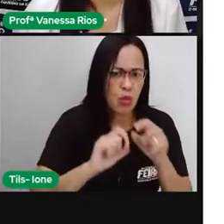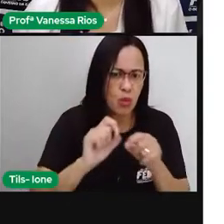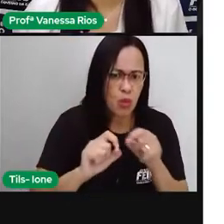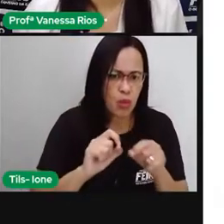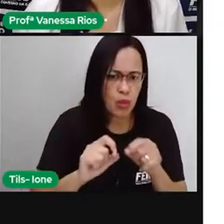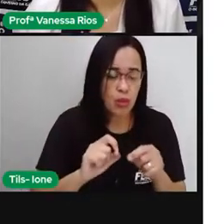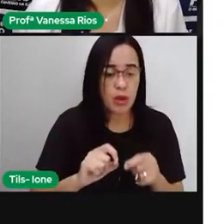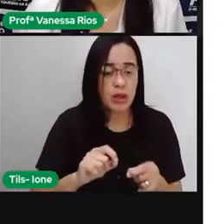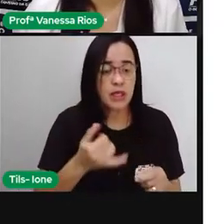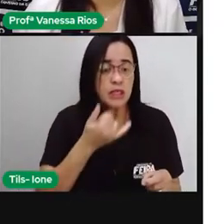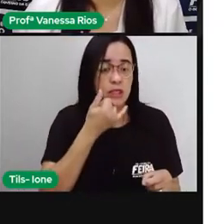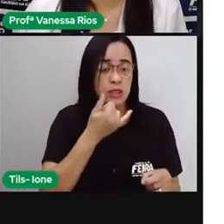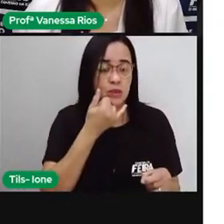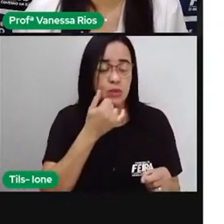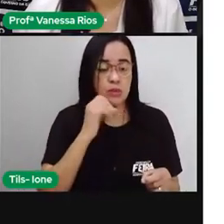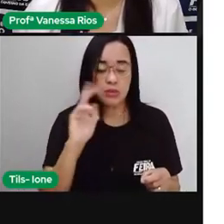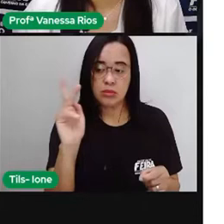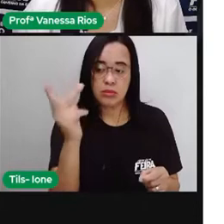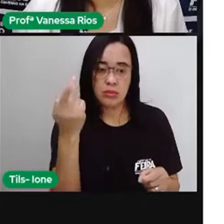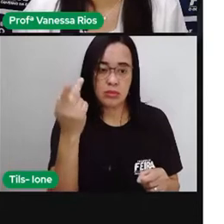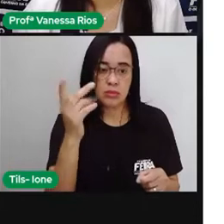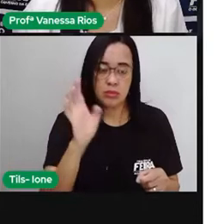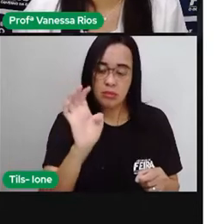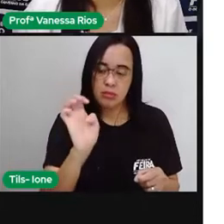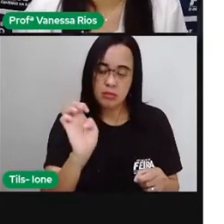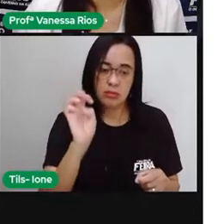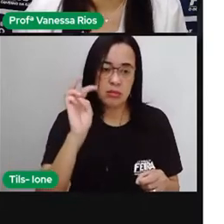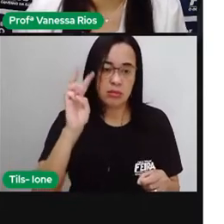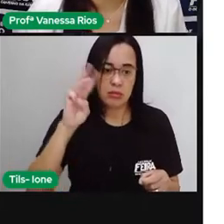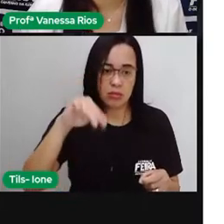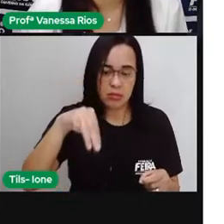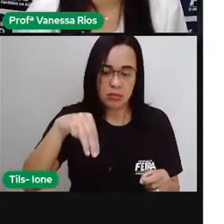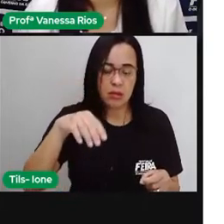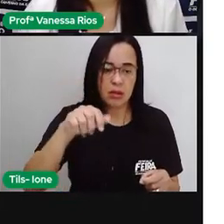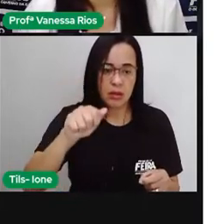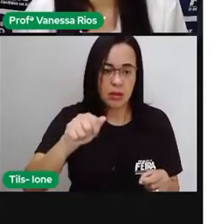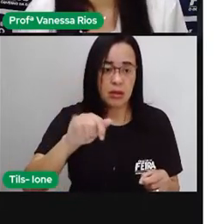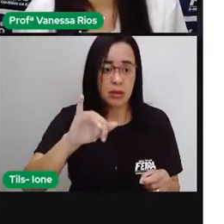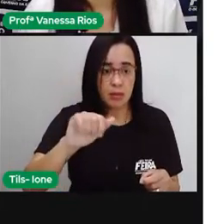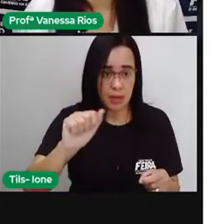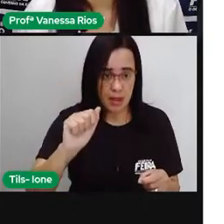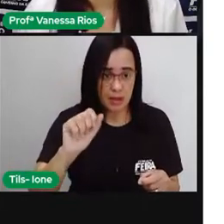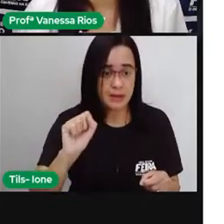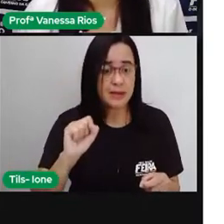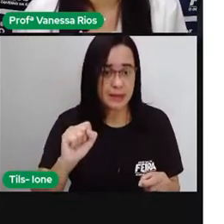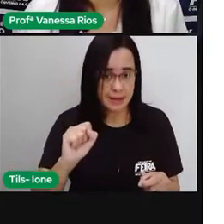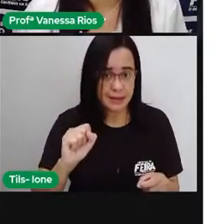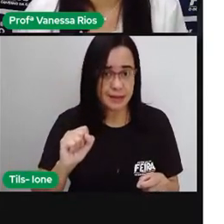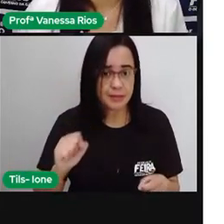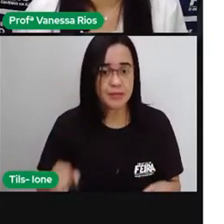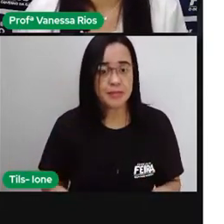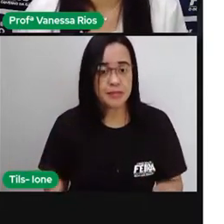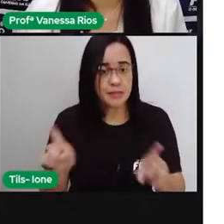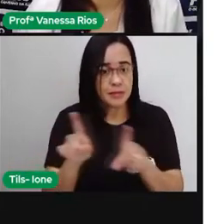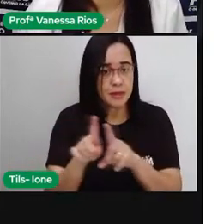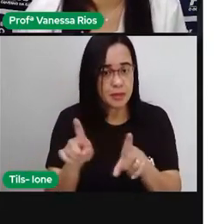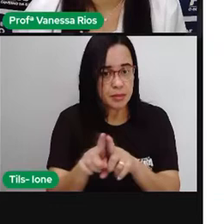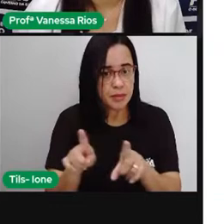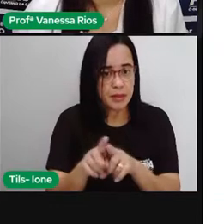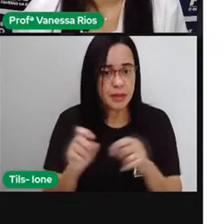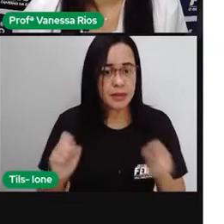Os leocócitos são responsáveis pela imunidade e defesa, são as células aí que nos defendem, né, das